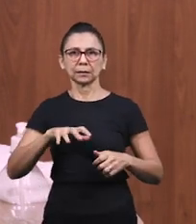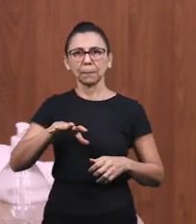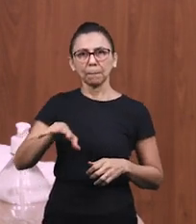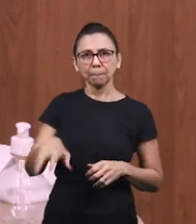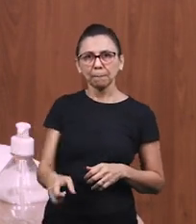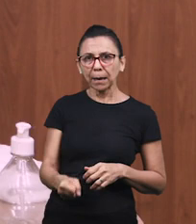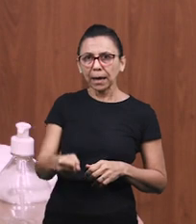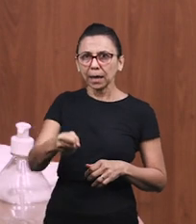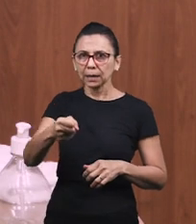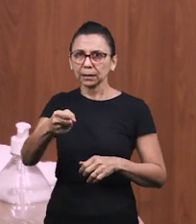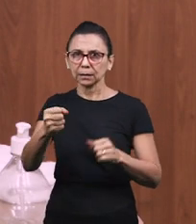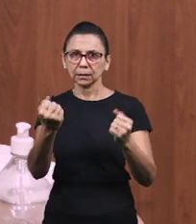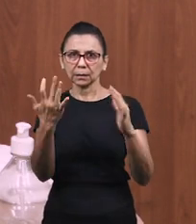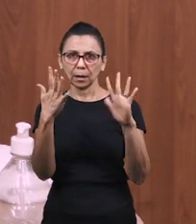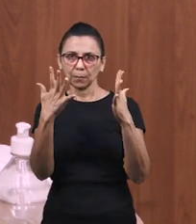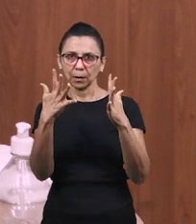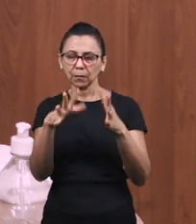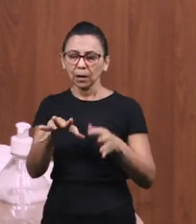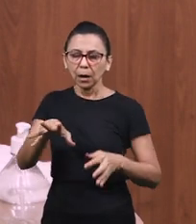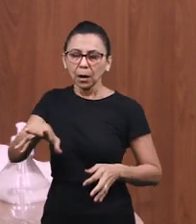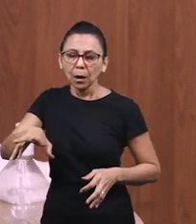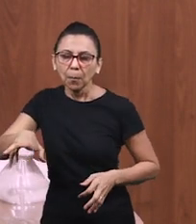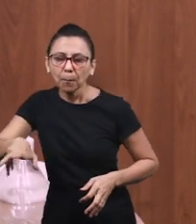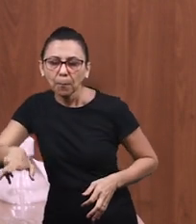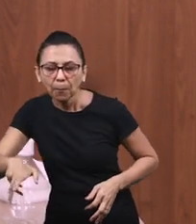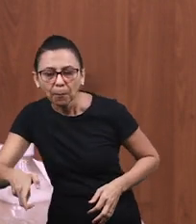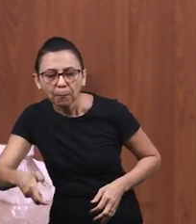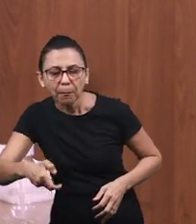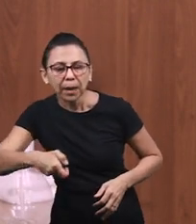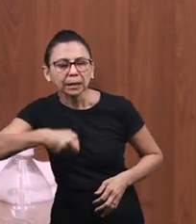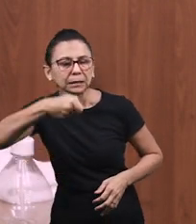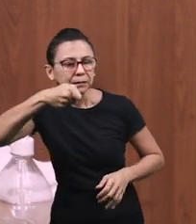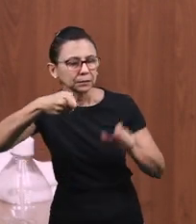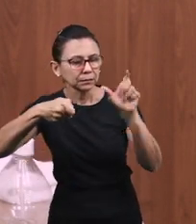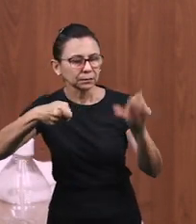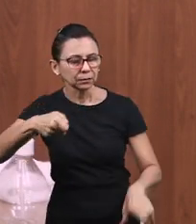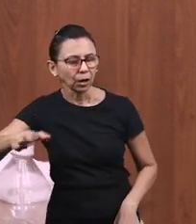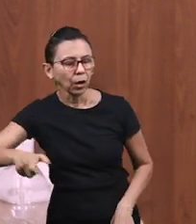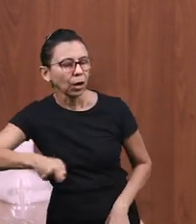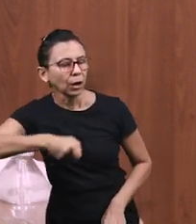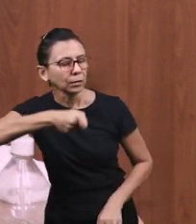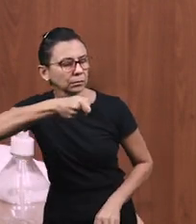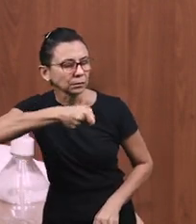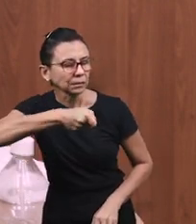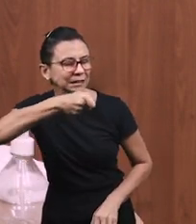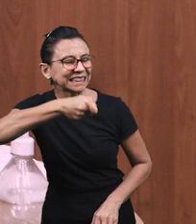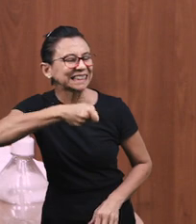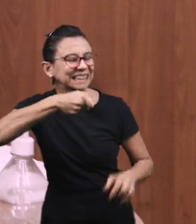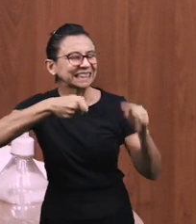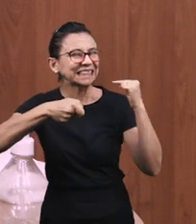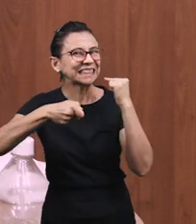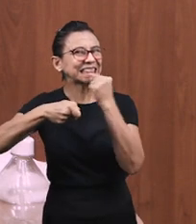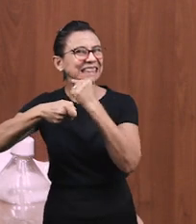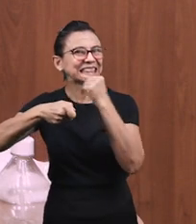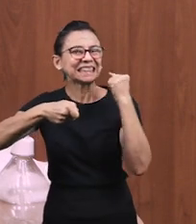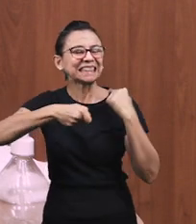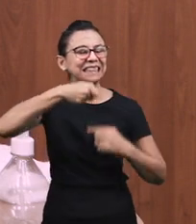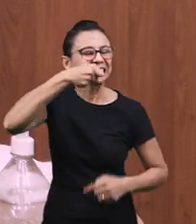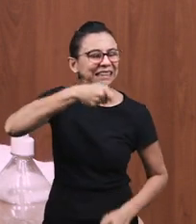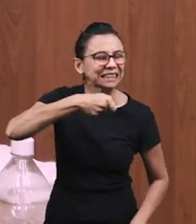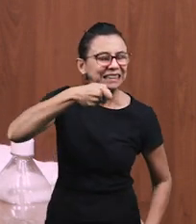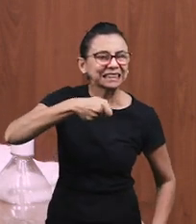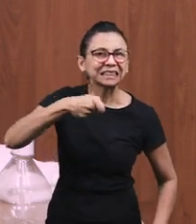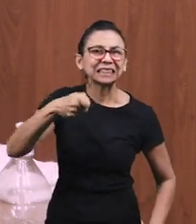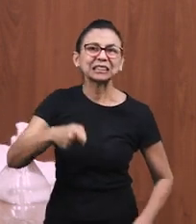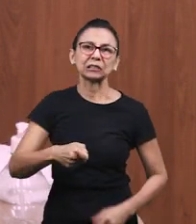você pegue na mão, que faça com ela. Mas é importante seguir a mesma sequência. Algumas crianças vão precisar